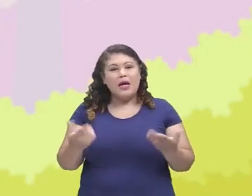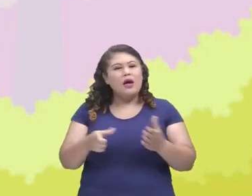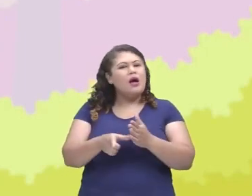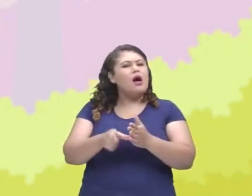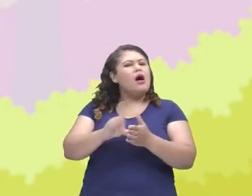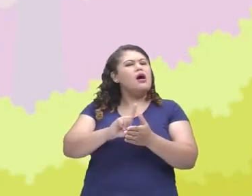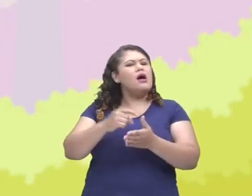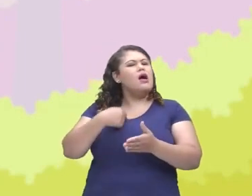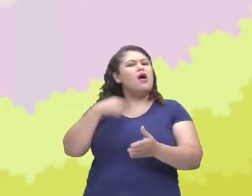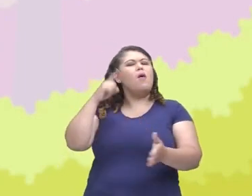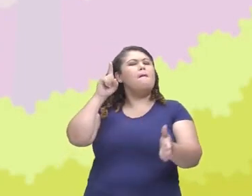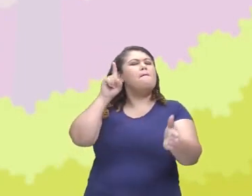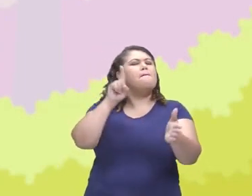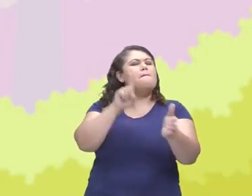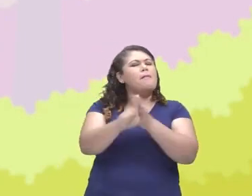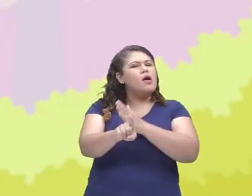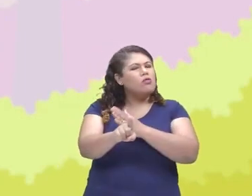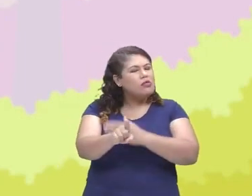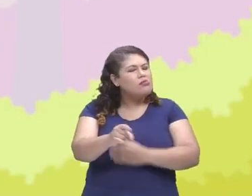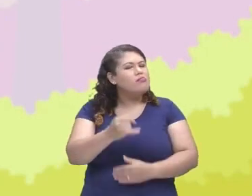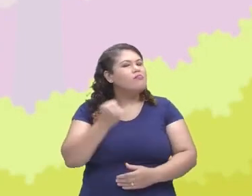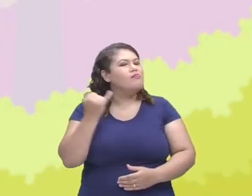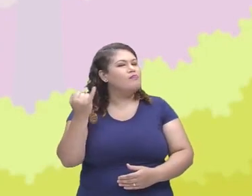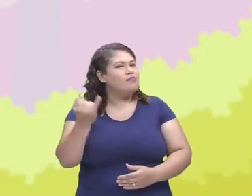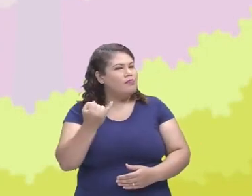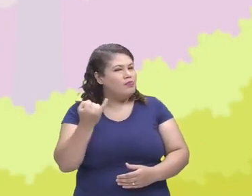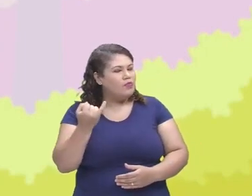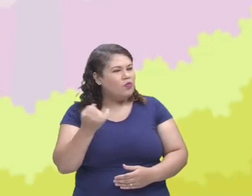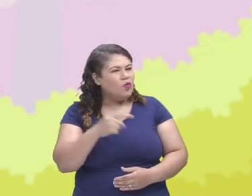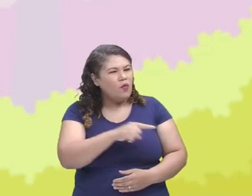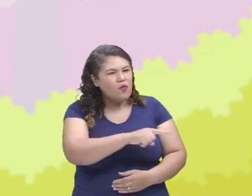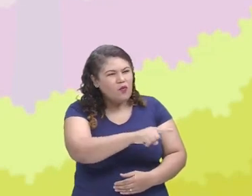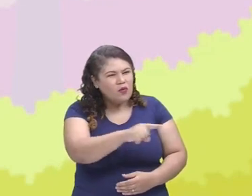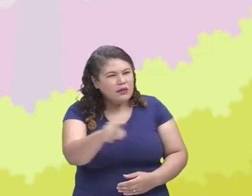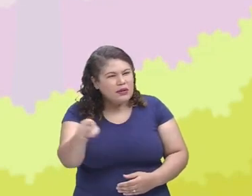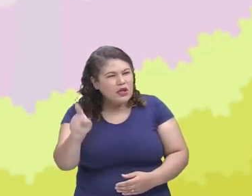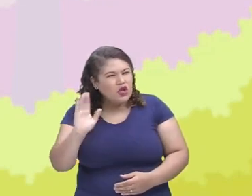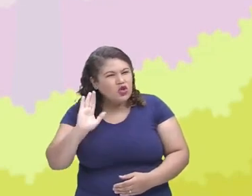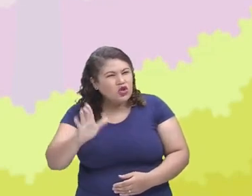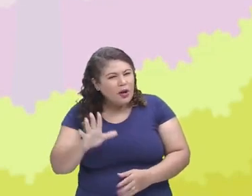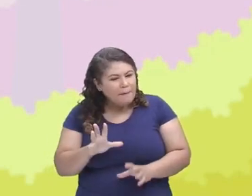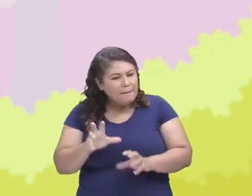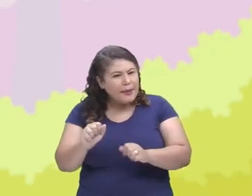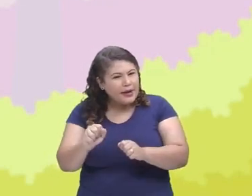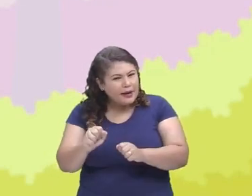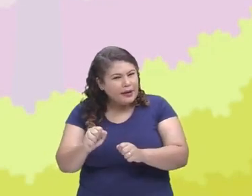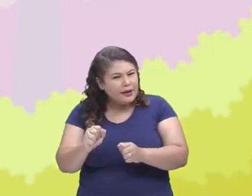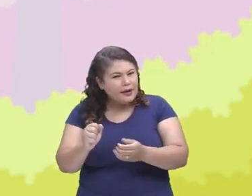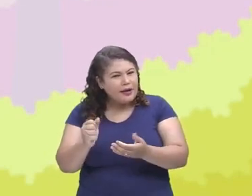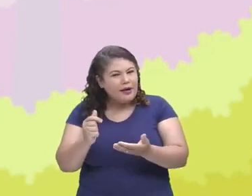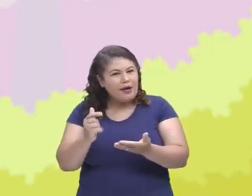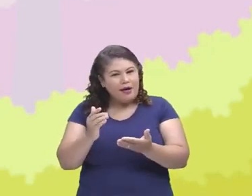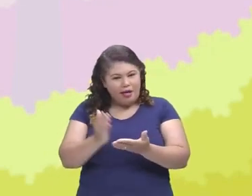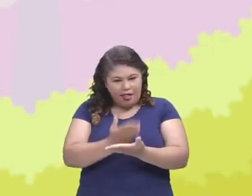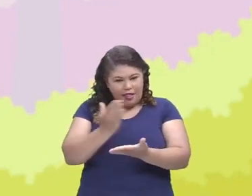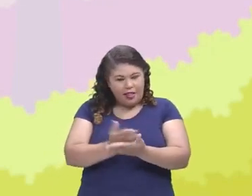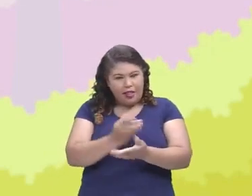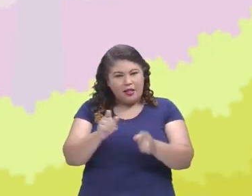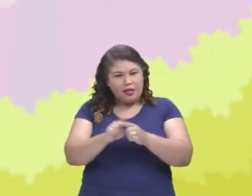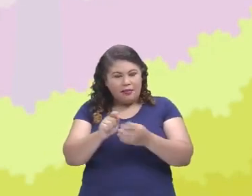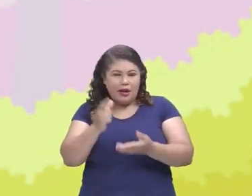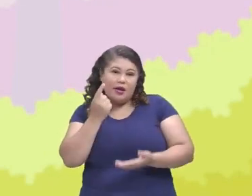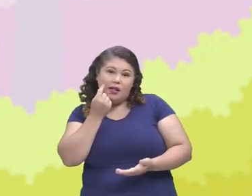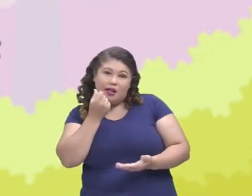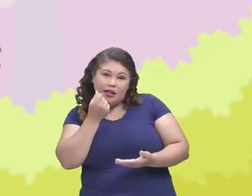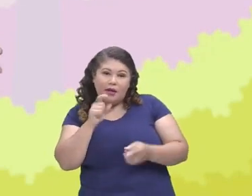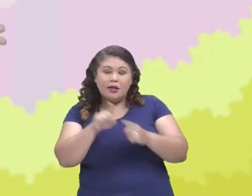fazer uma pergunta muito importante para vocês. Vocês já pegaram o caderno, o lápis e também a borracha